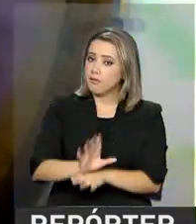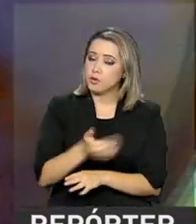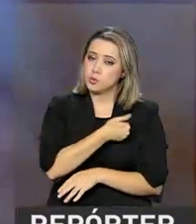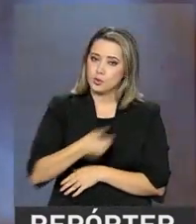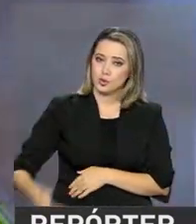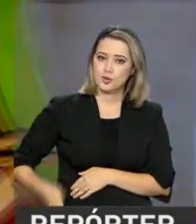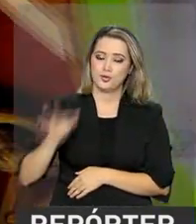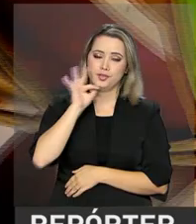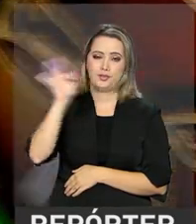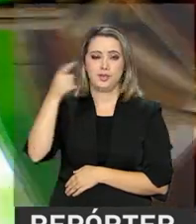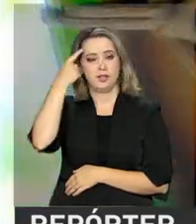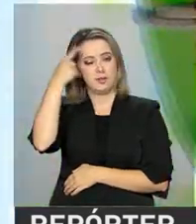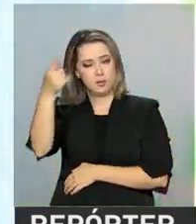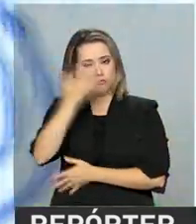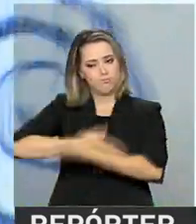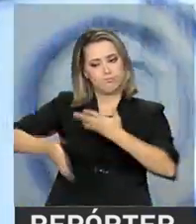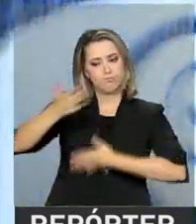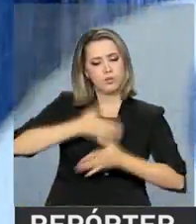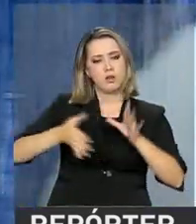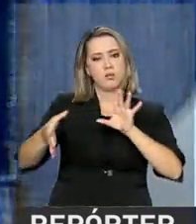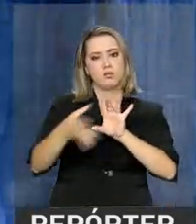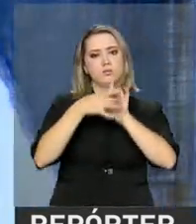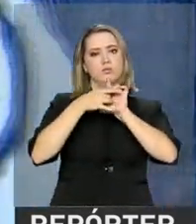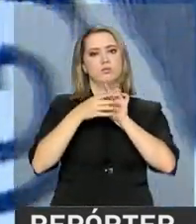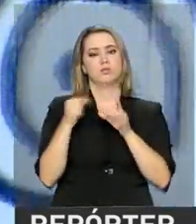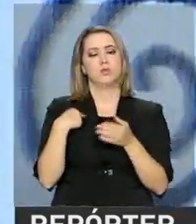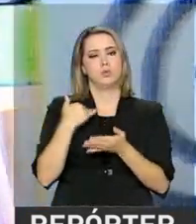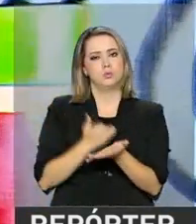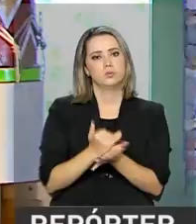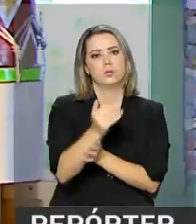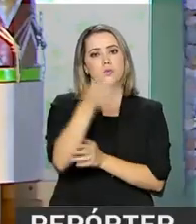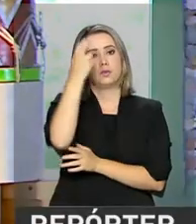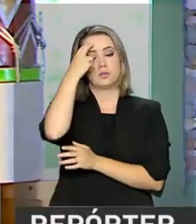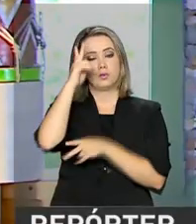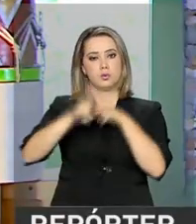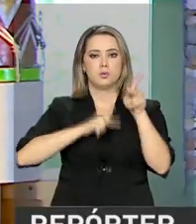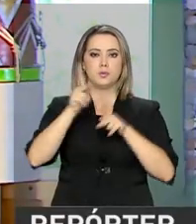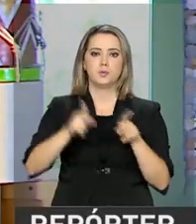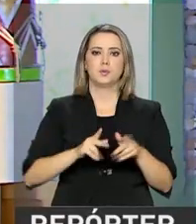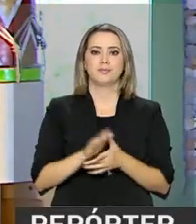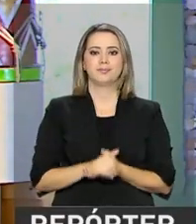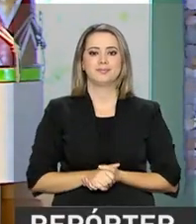E a ideia é estabelecer uma rede de desenvolvimento a partir da cultura popular.